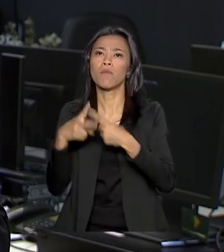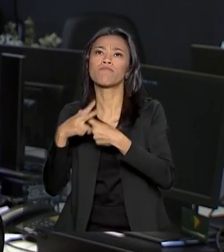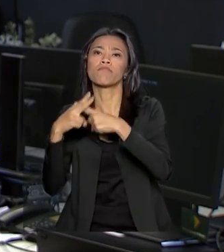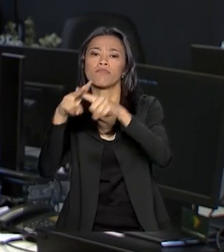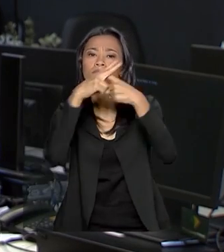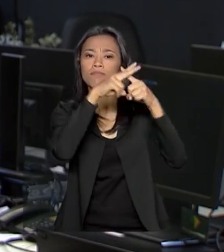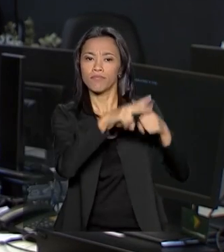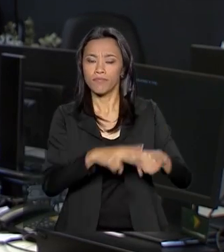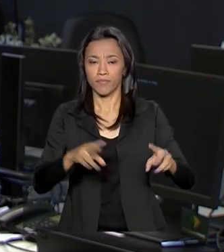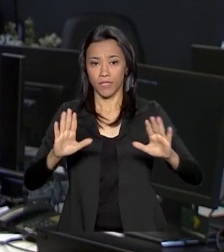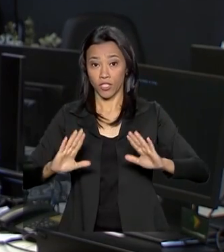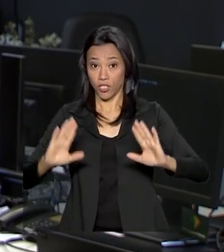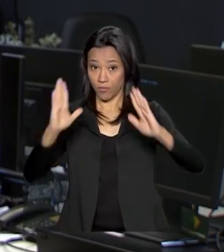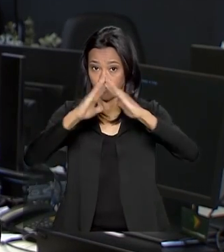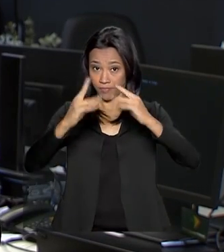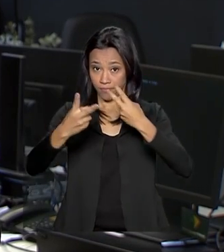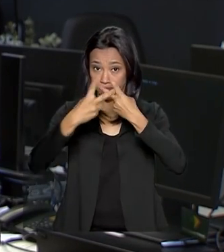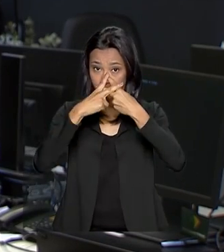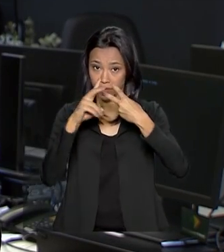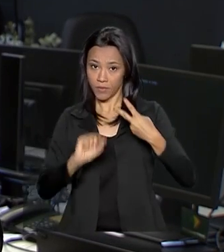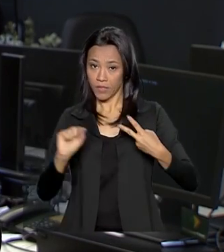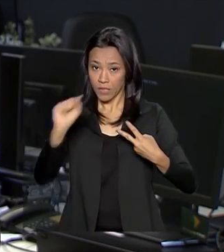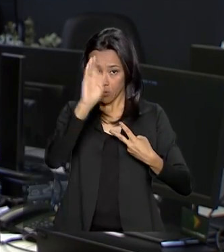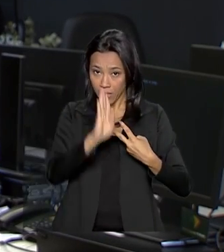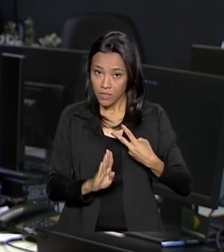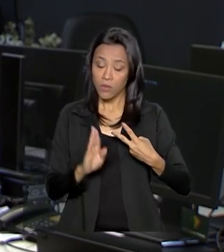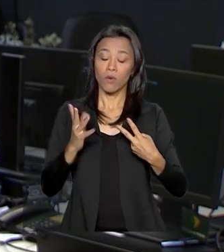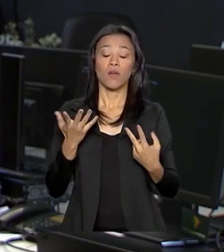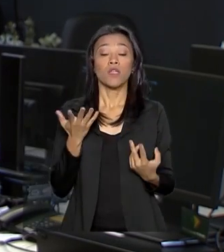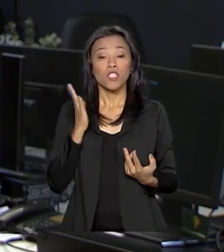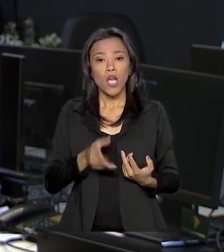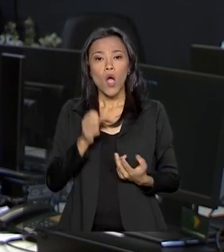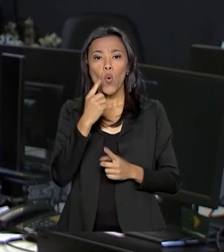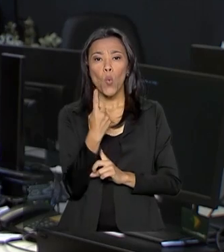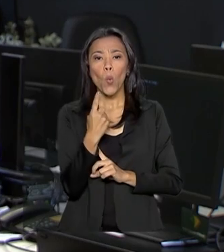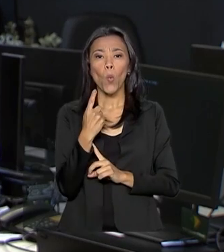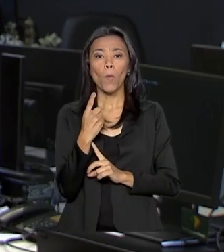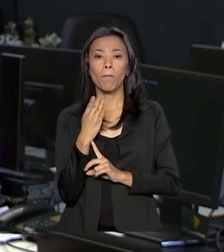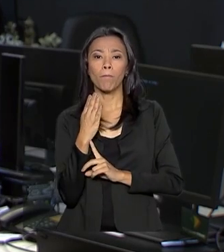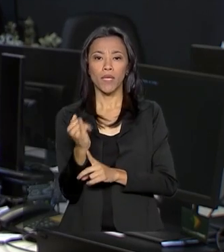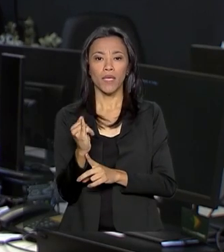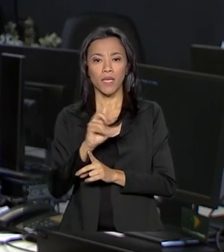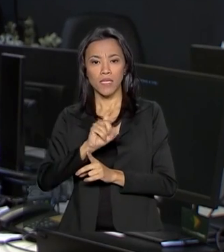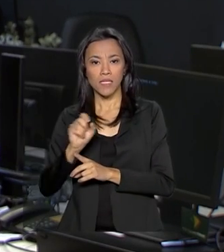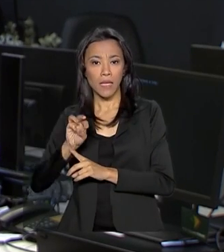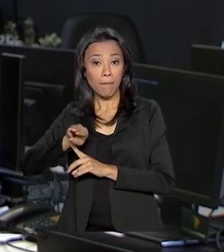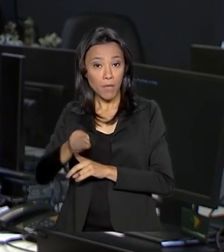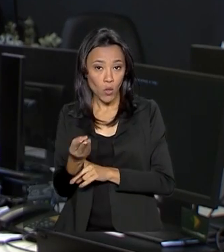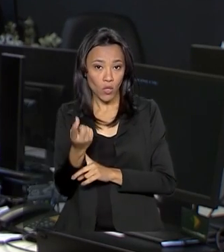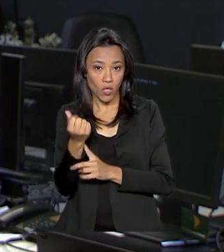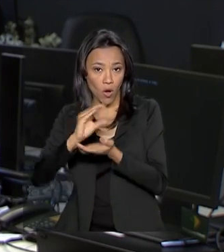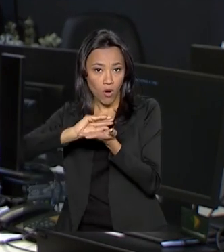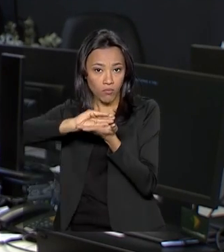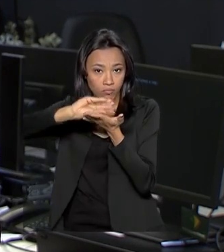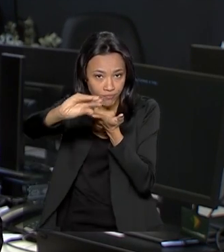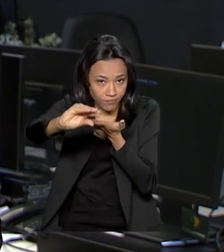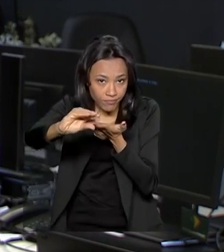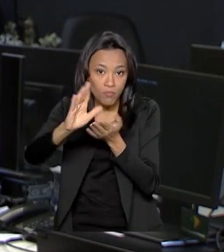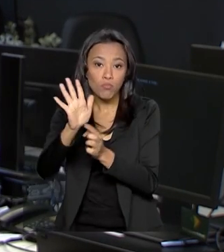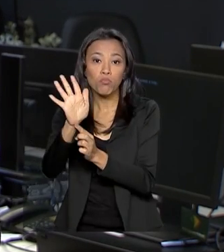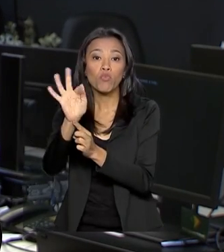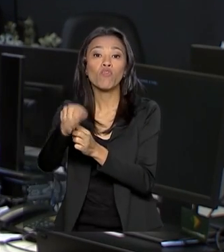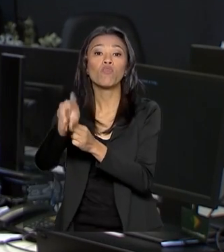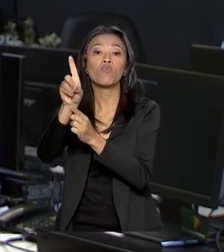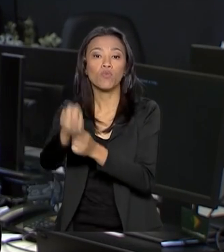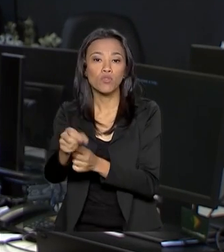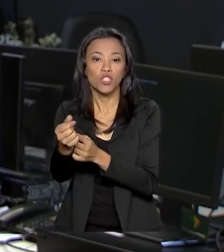todo o país. No total, foram disponibilizados cerca de R 1,1 bilhão no Fundo Penitenciário Nacional. Somente